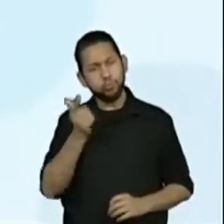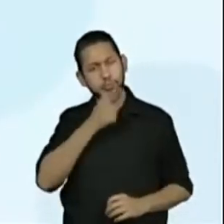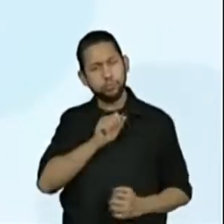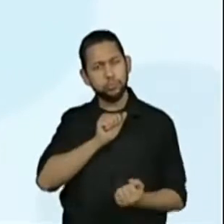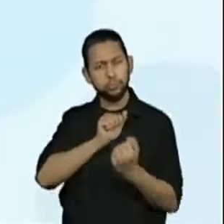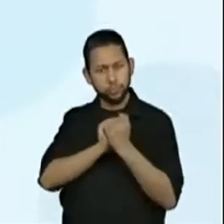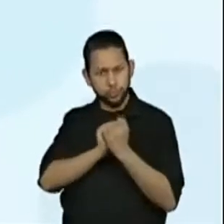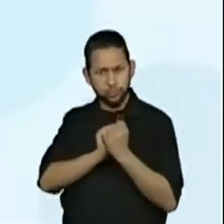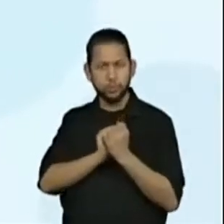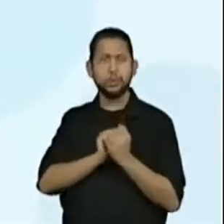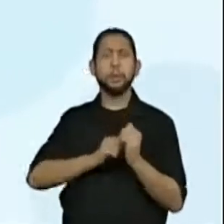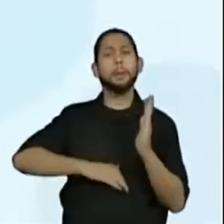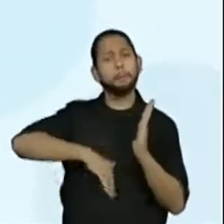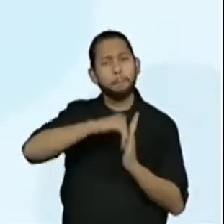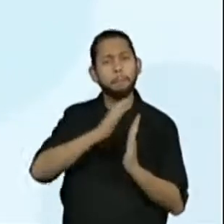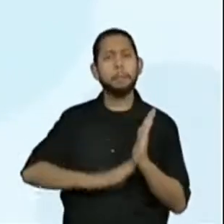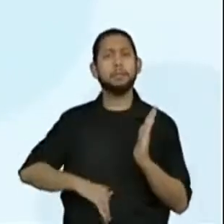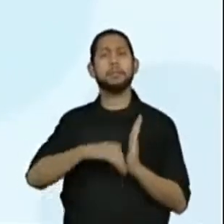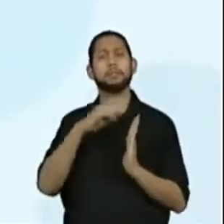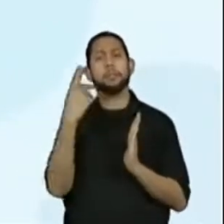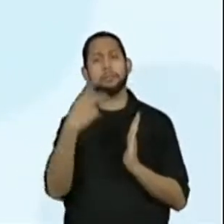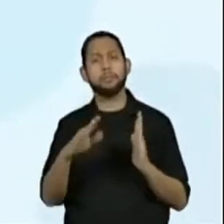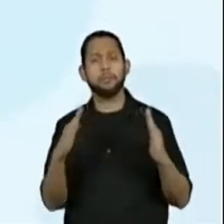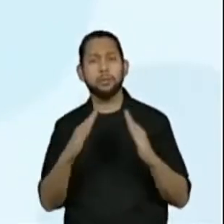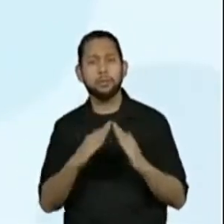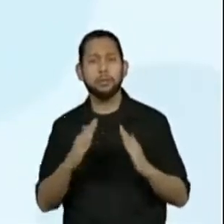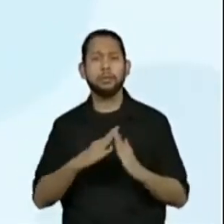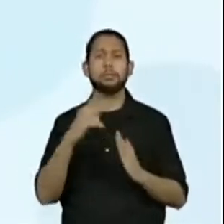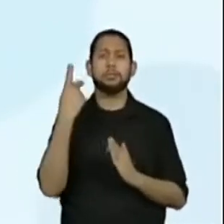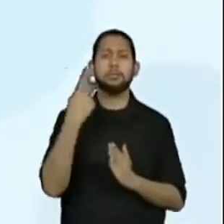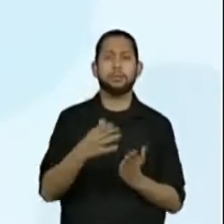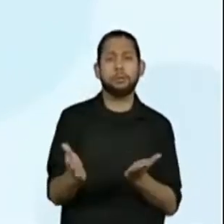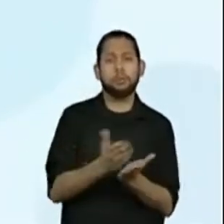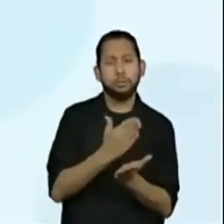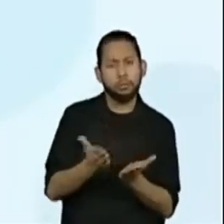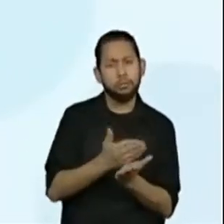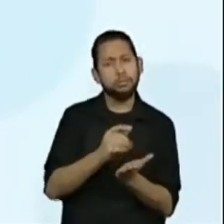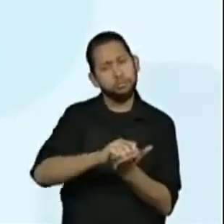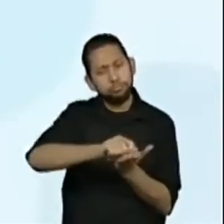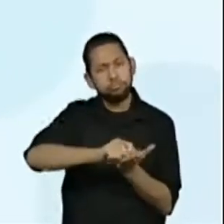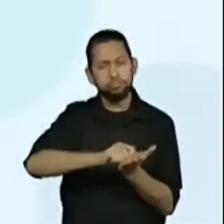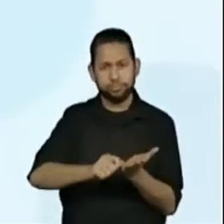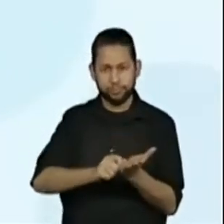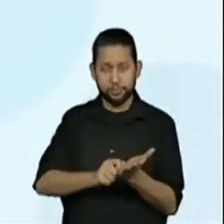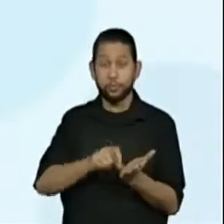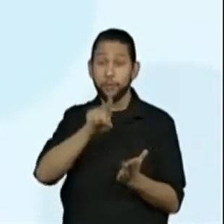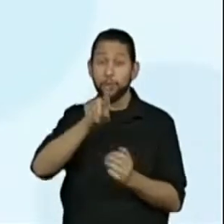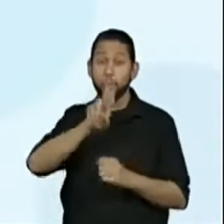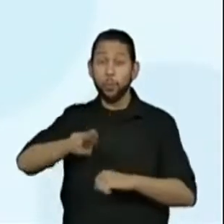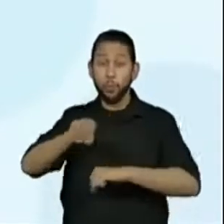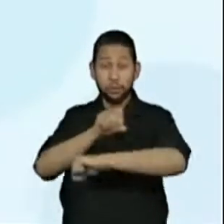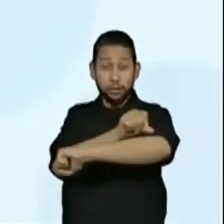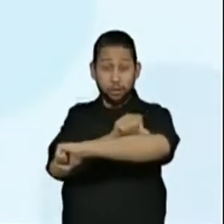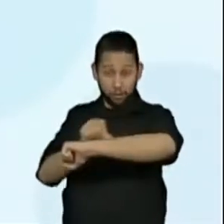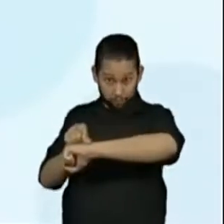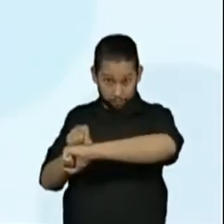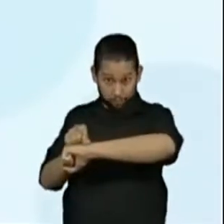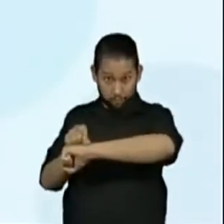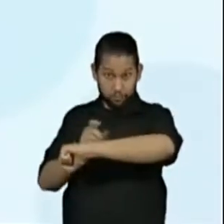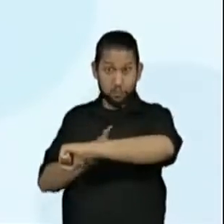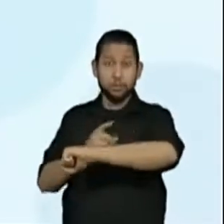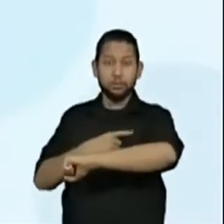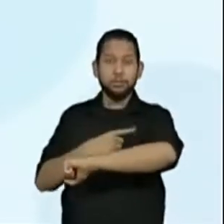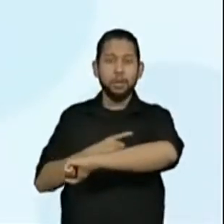Faça aí, pinte, desenhe na sua casa, no seu caderno, ok? Então vamos lá. Utilizando uma régua para medir o